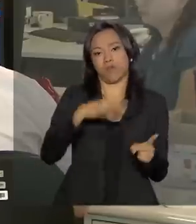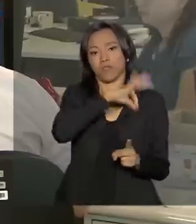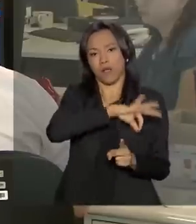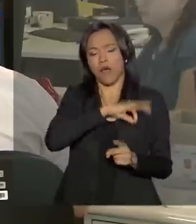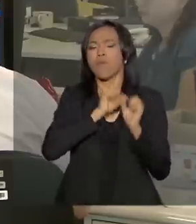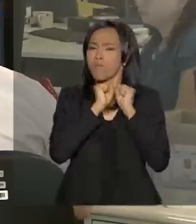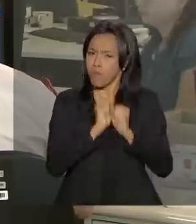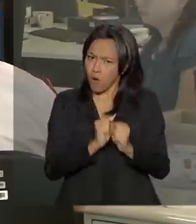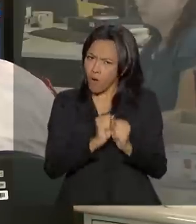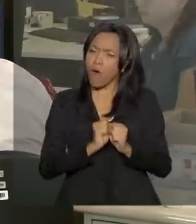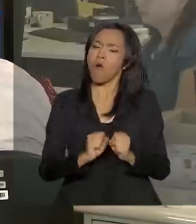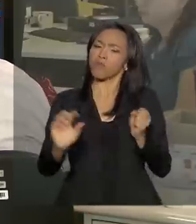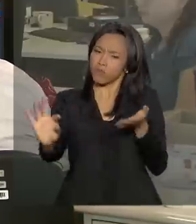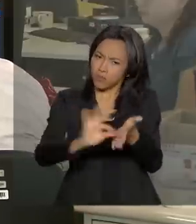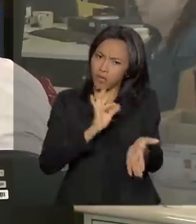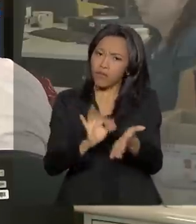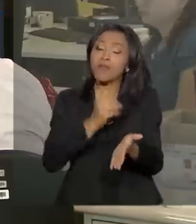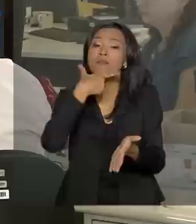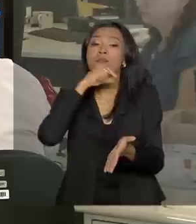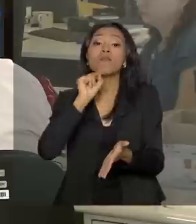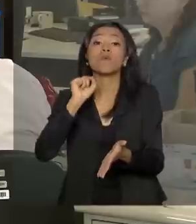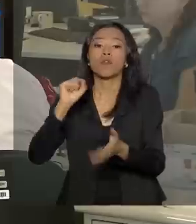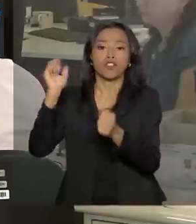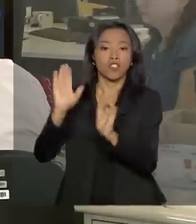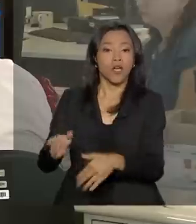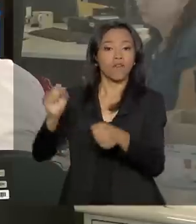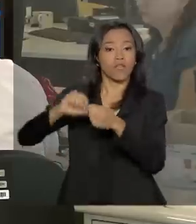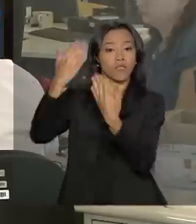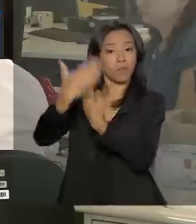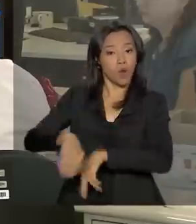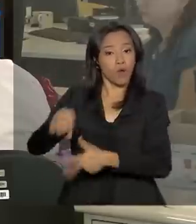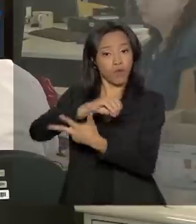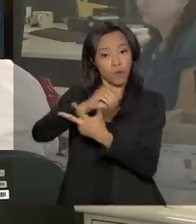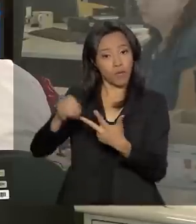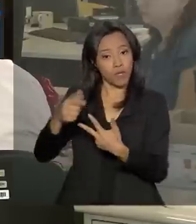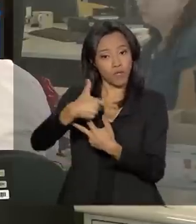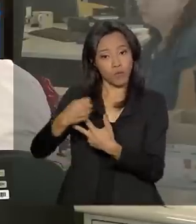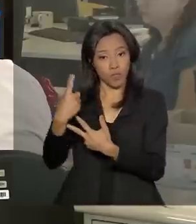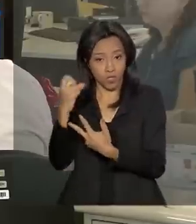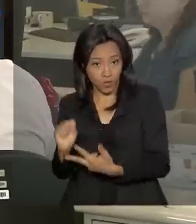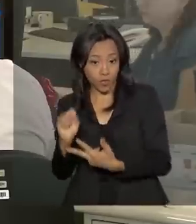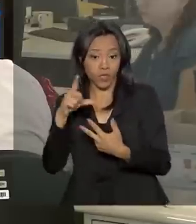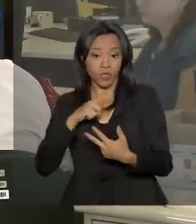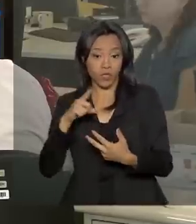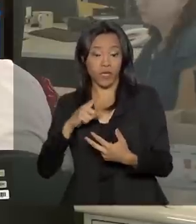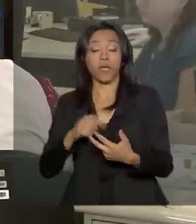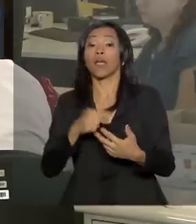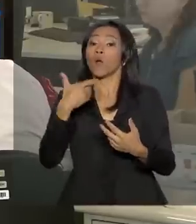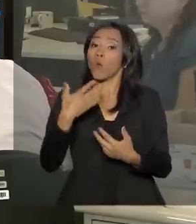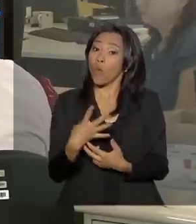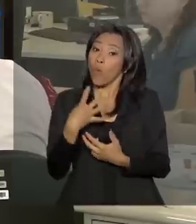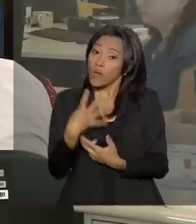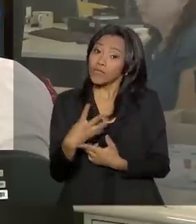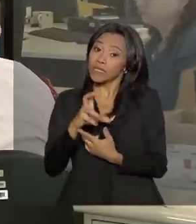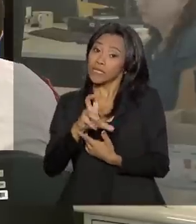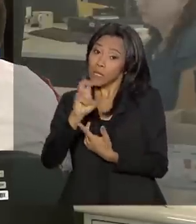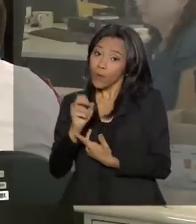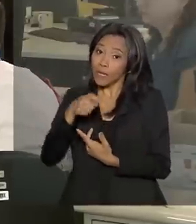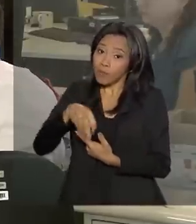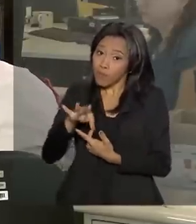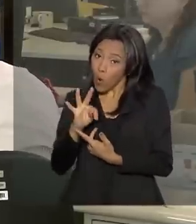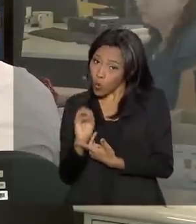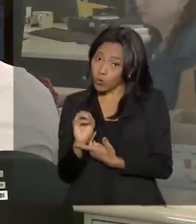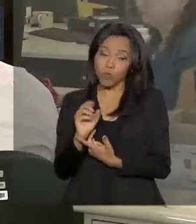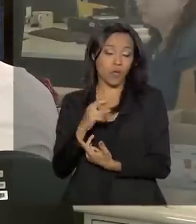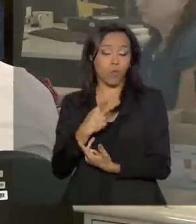inscrever no ProUni estudantes que fizeram o Enem 2018. É preciso ter obtido uma nota mínima de 450 pontos e não